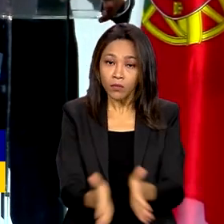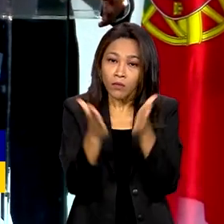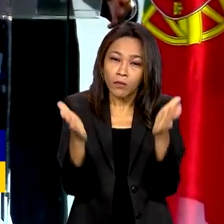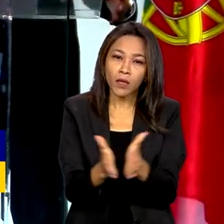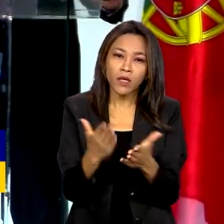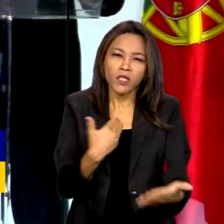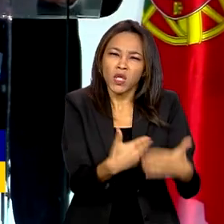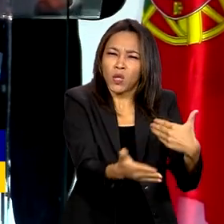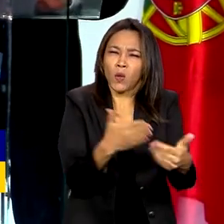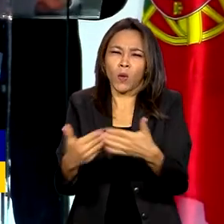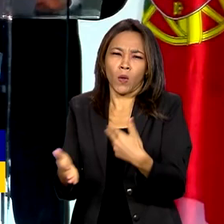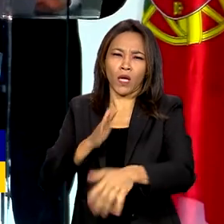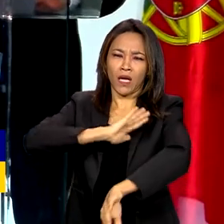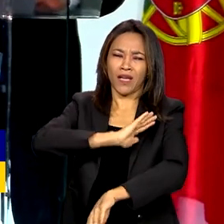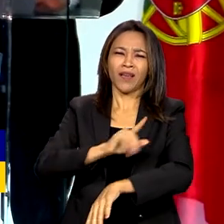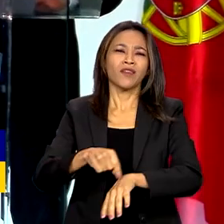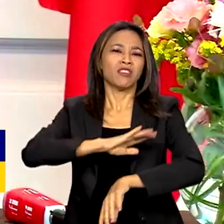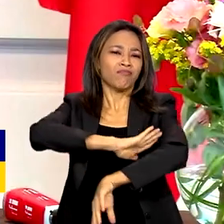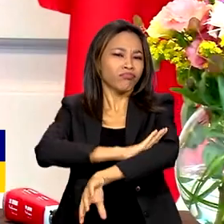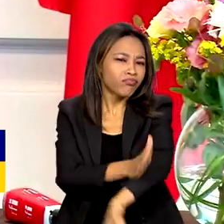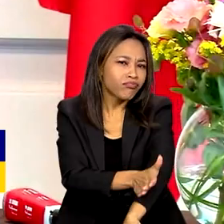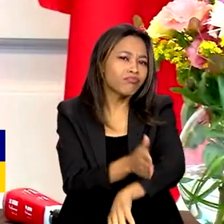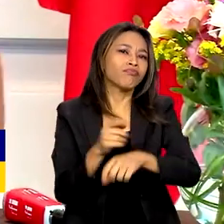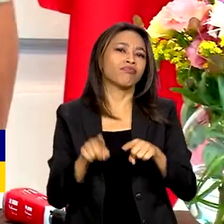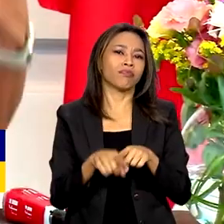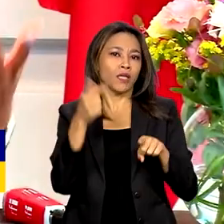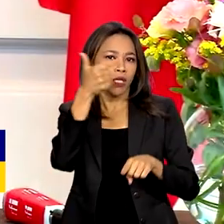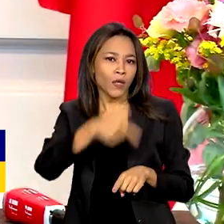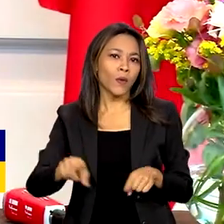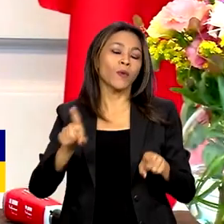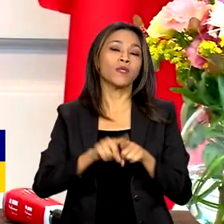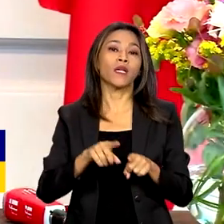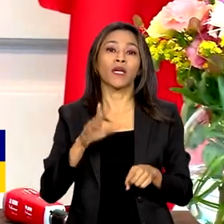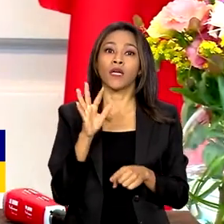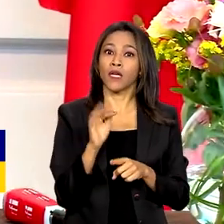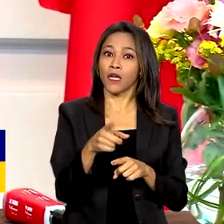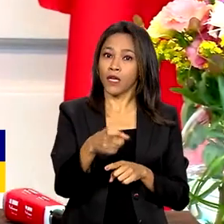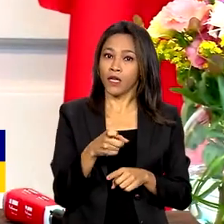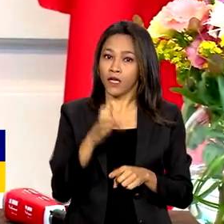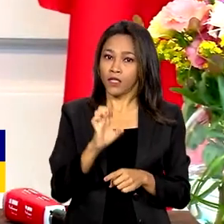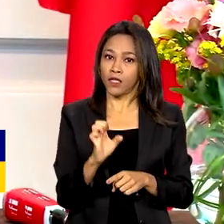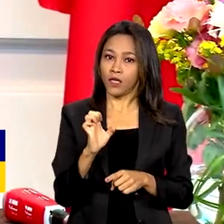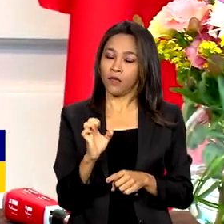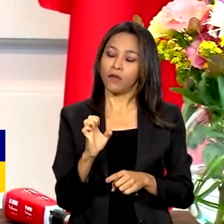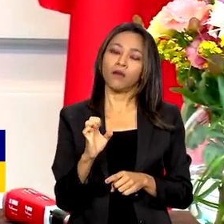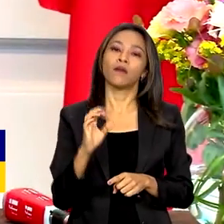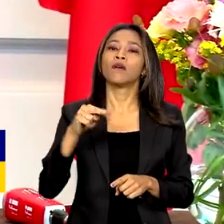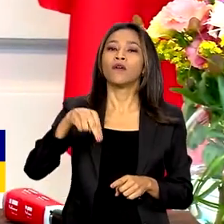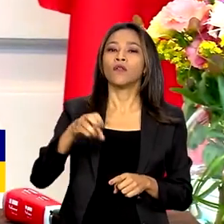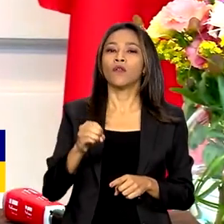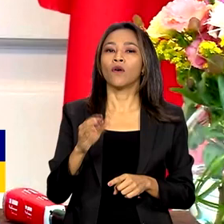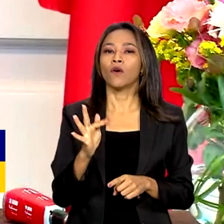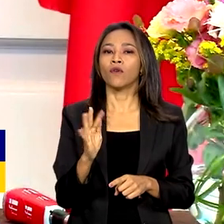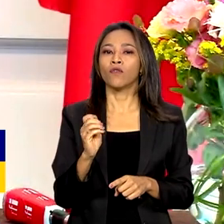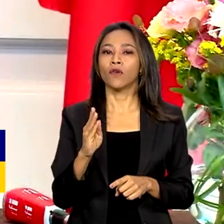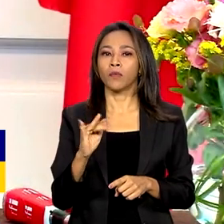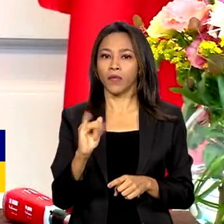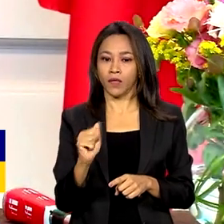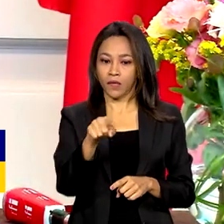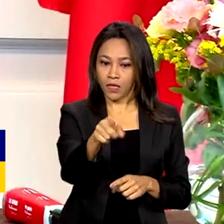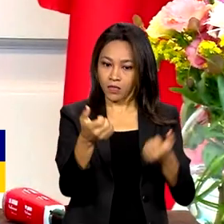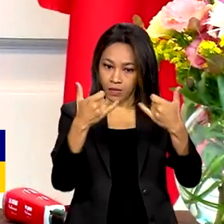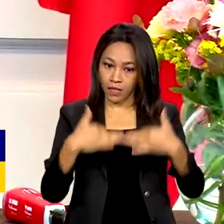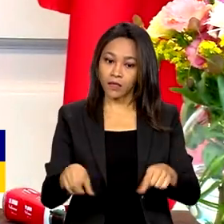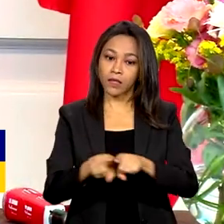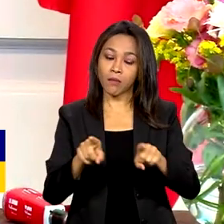discriminação racial e xenofobia. A ministra Aniele Franco anunciou que o Brasil vai lançar programa de combate ao racismo no